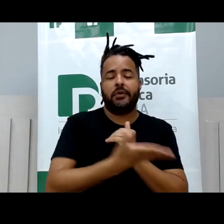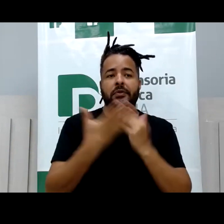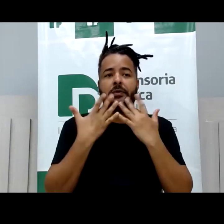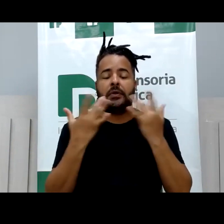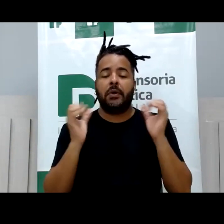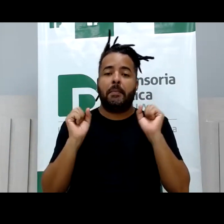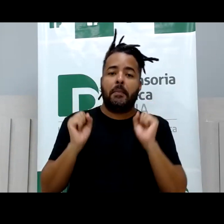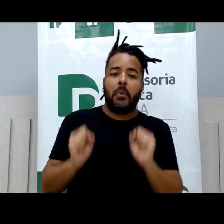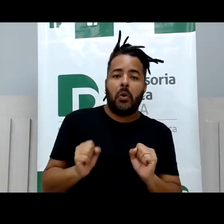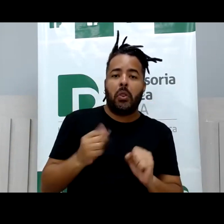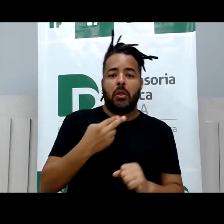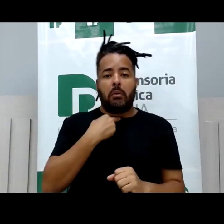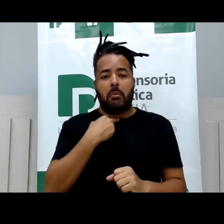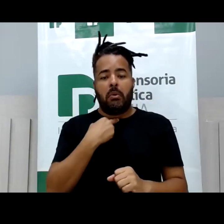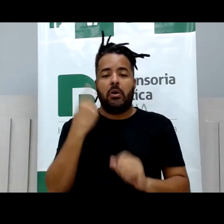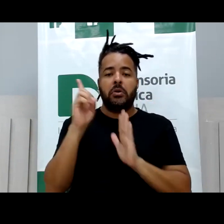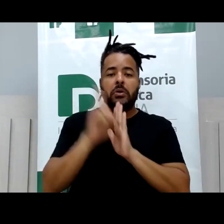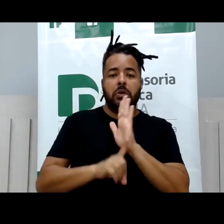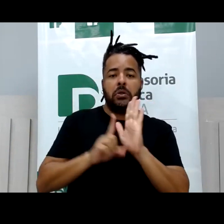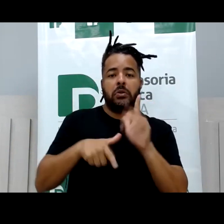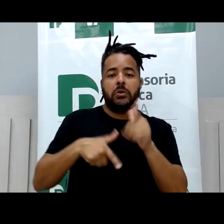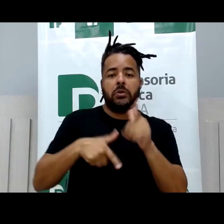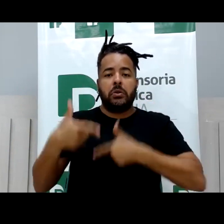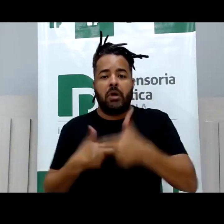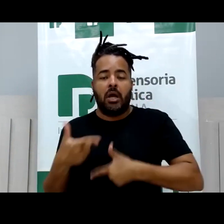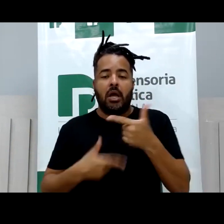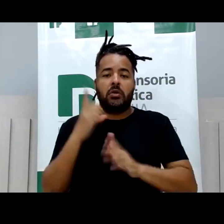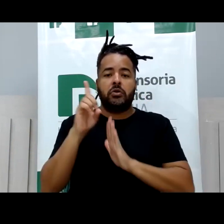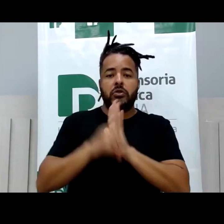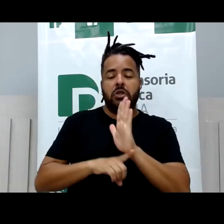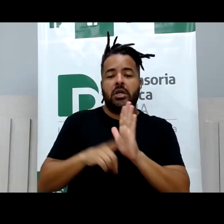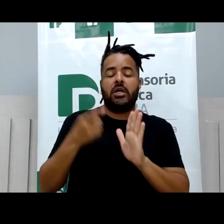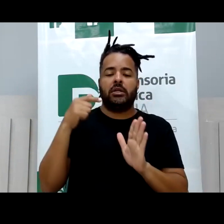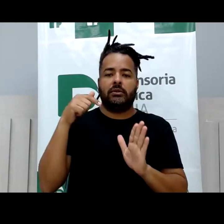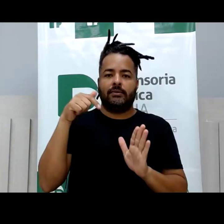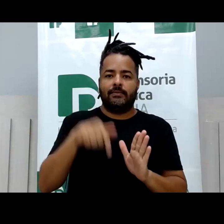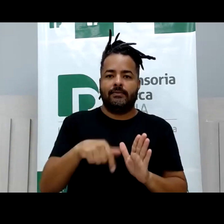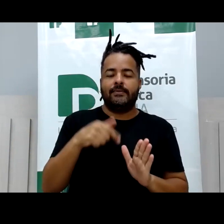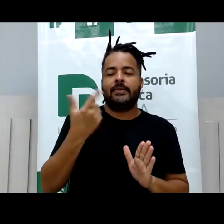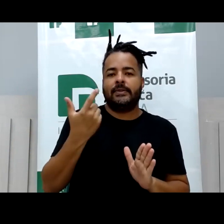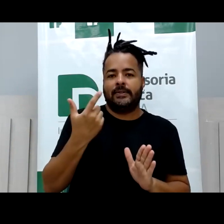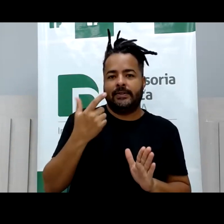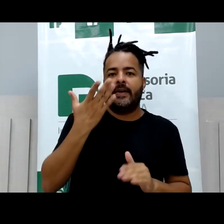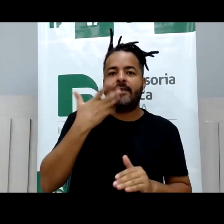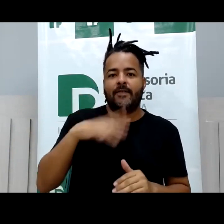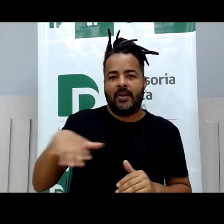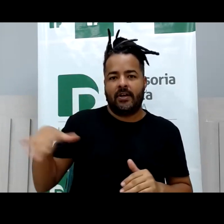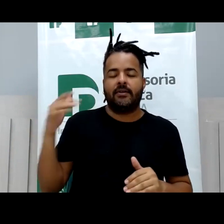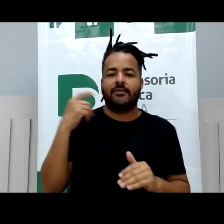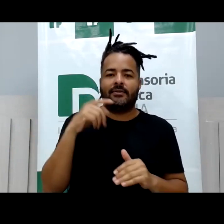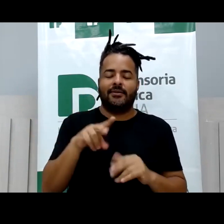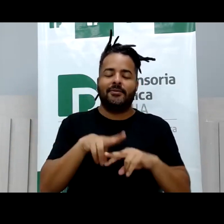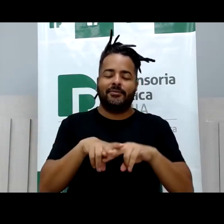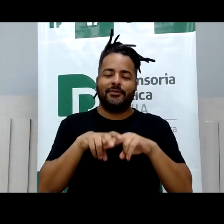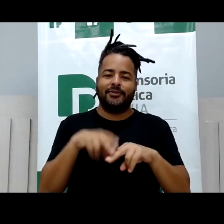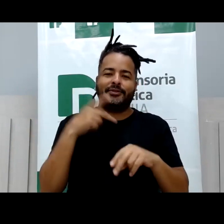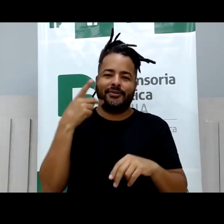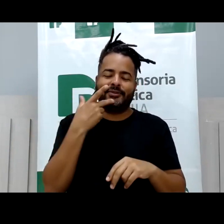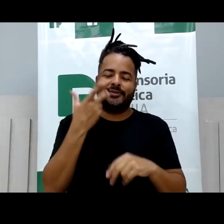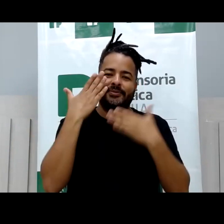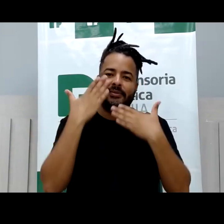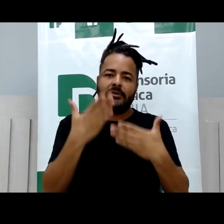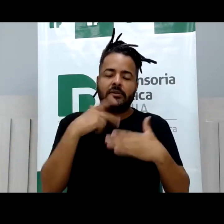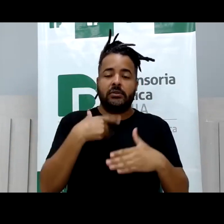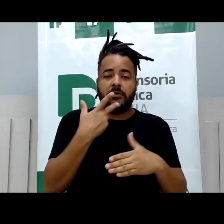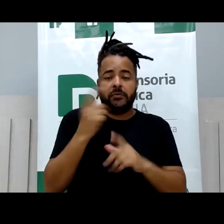pode, direito trabalhista, direito da infância, e aí? Então, eu agradeço a todos, falo que